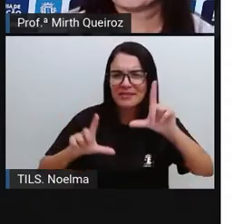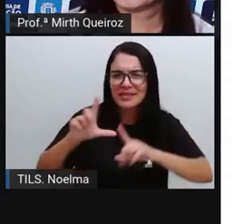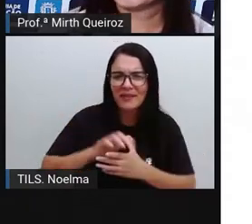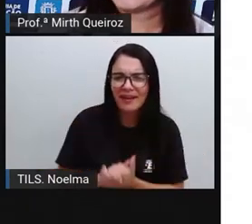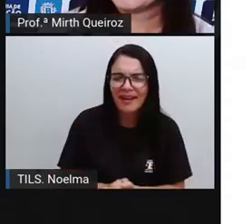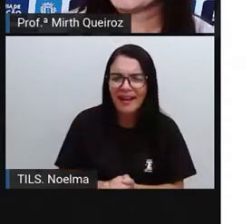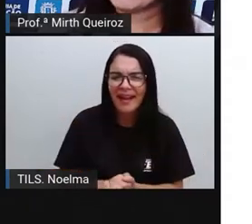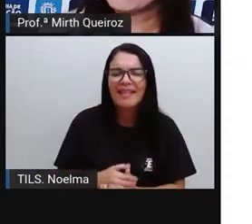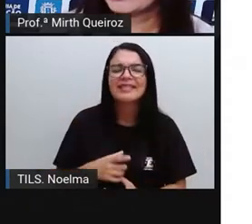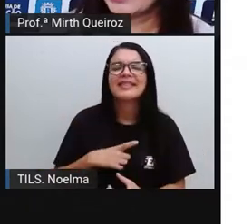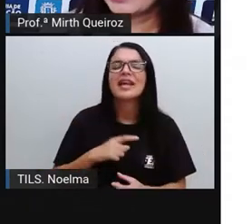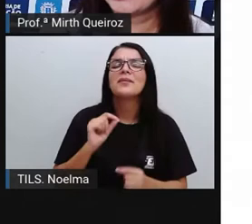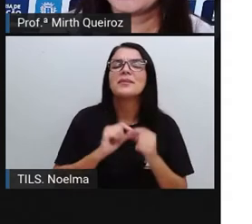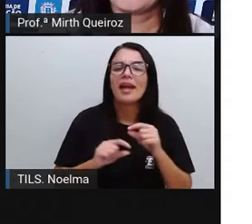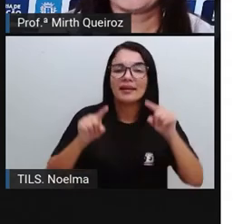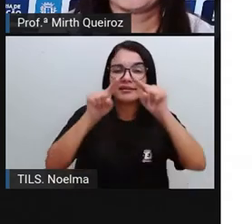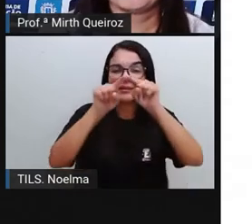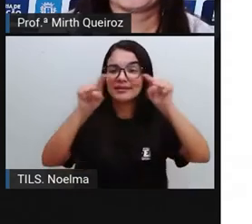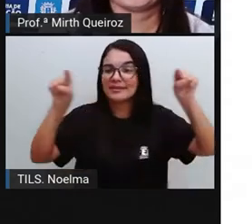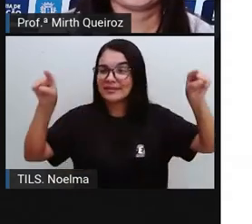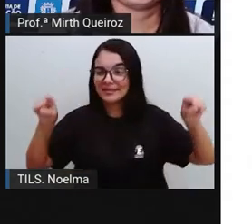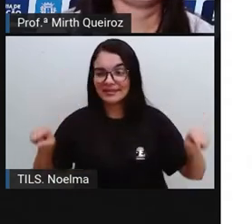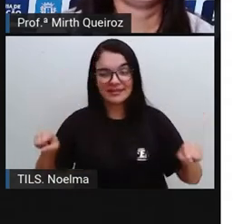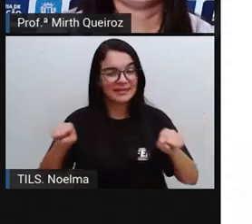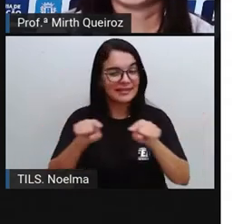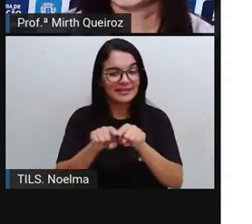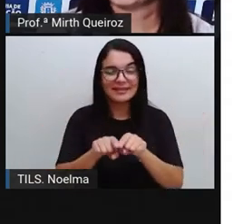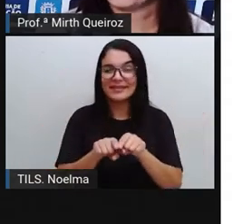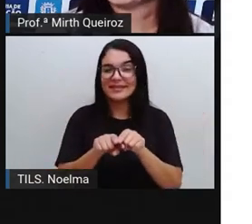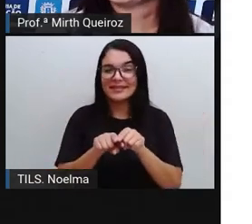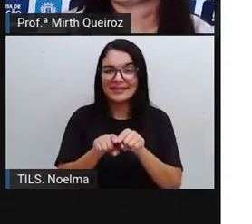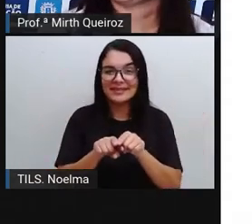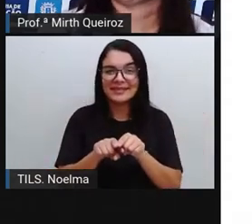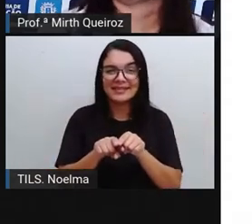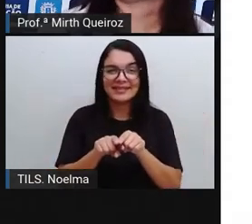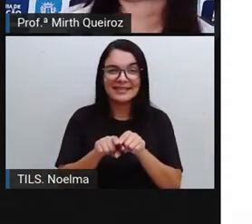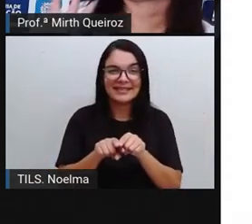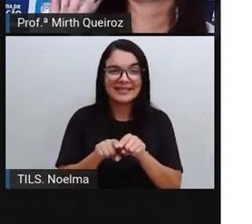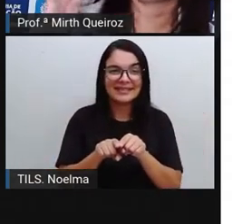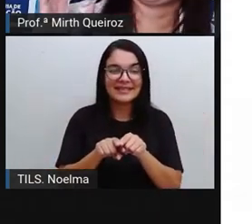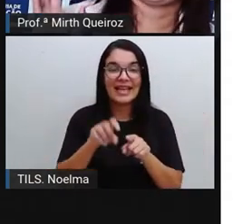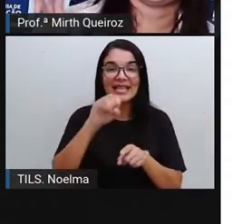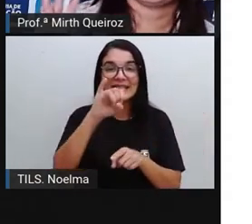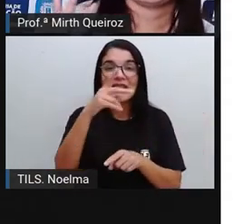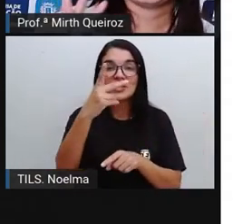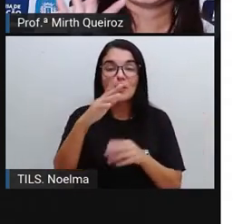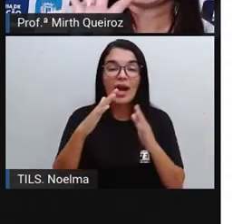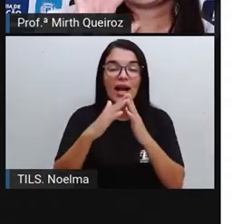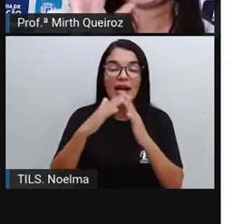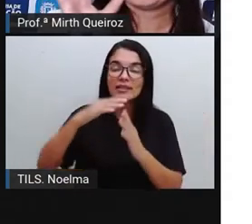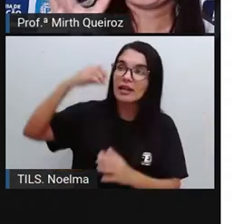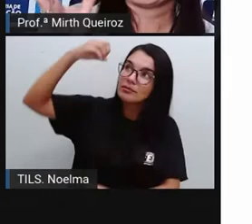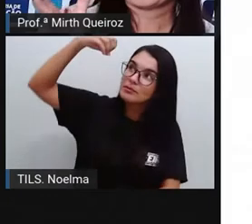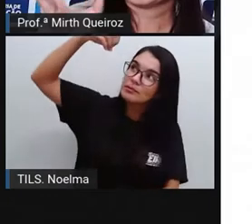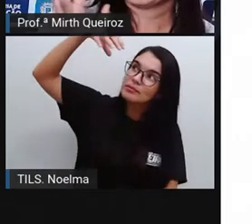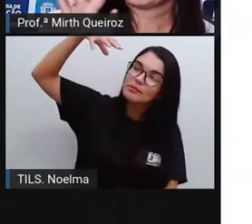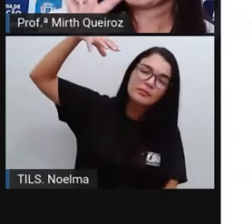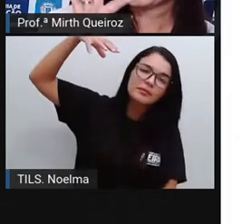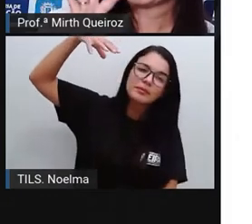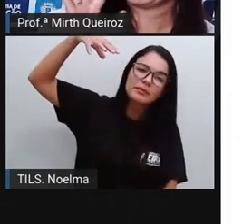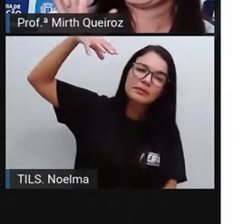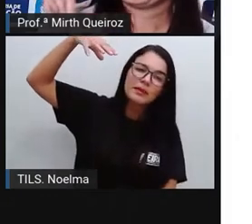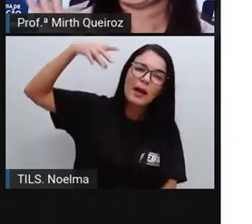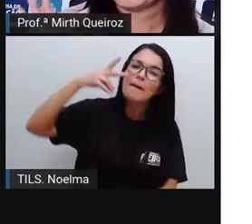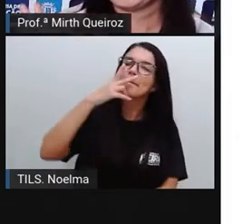ela pode ser retangular. Vocês podem analisar a luminária. Tem gente que tem uma luminária que parece um